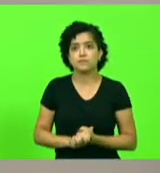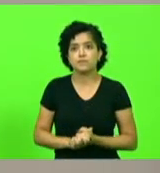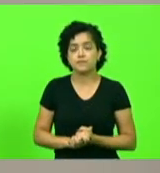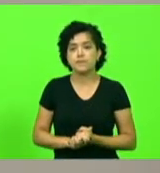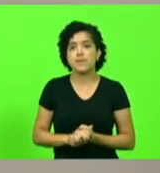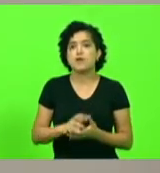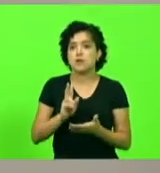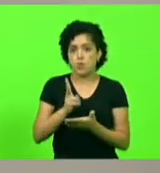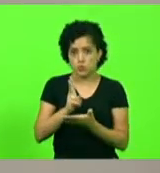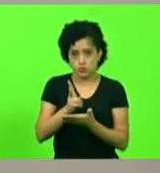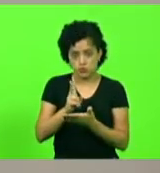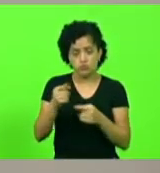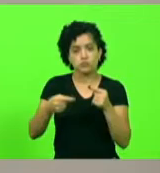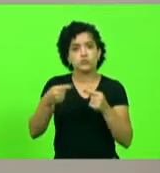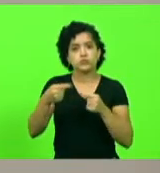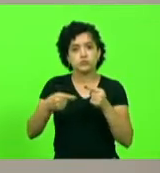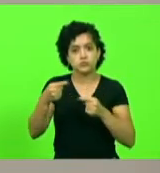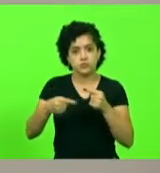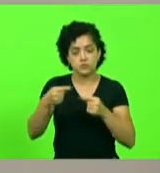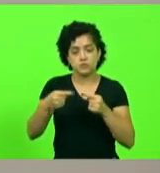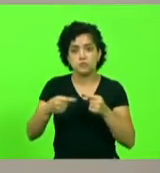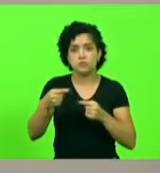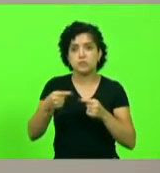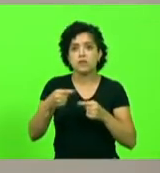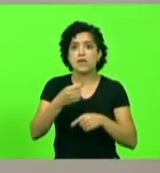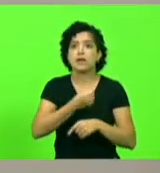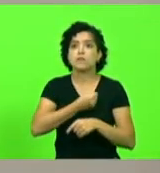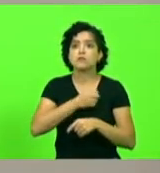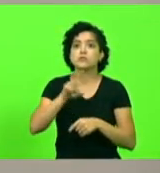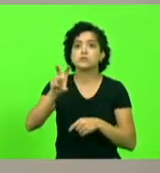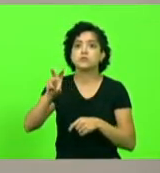Continua em discussão a moção de número 50.